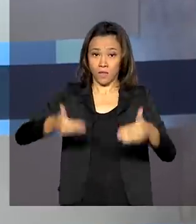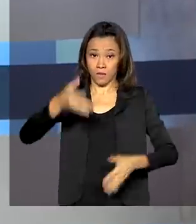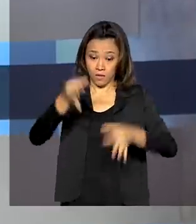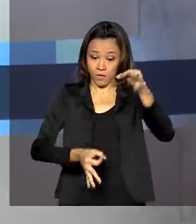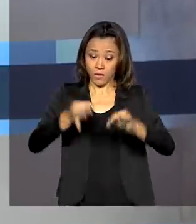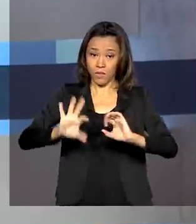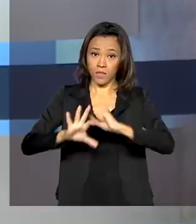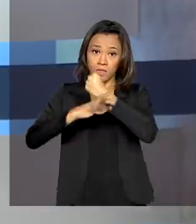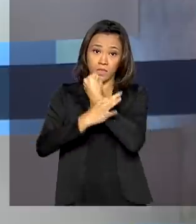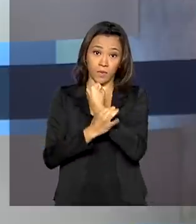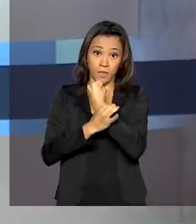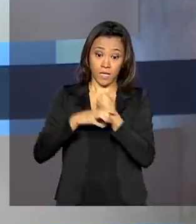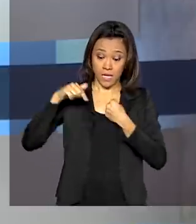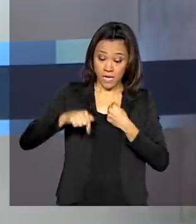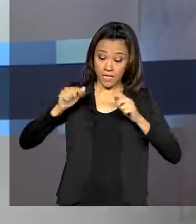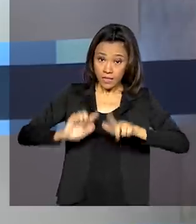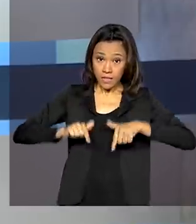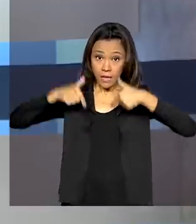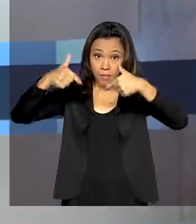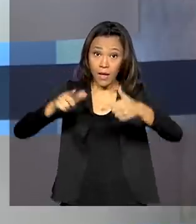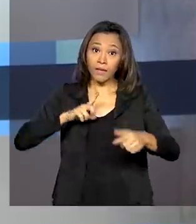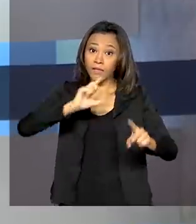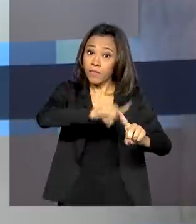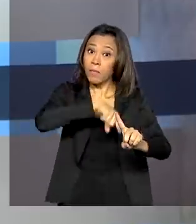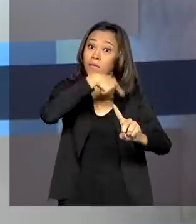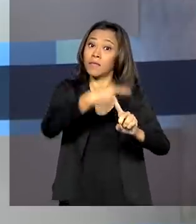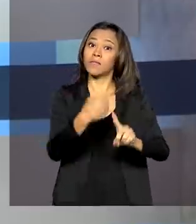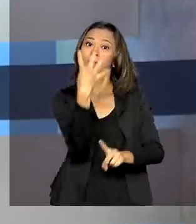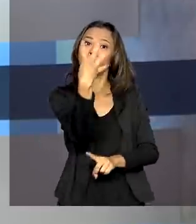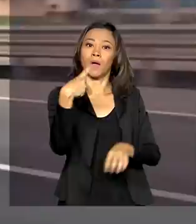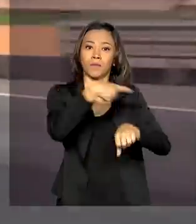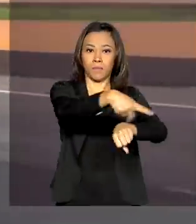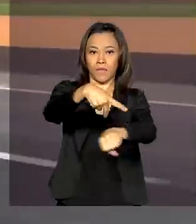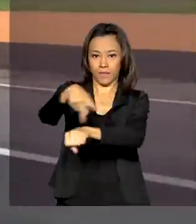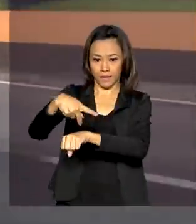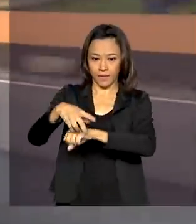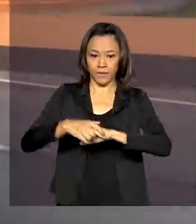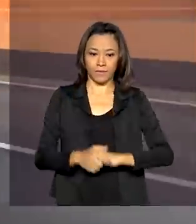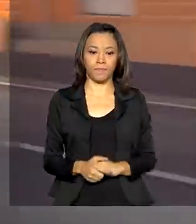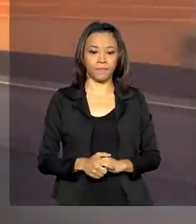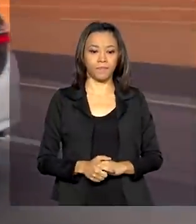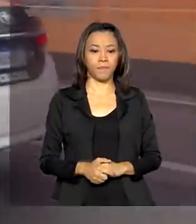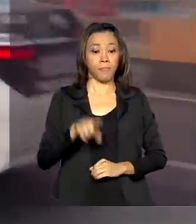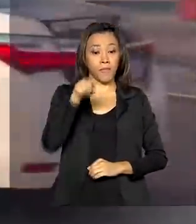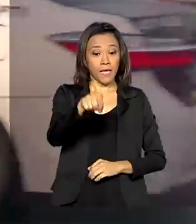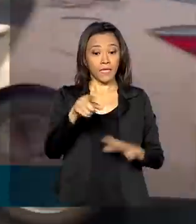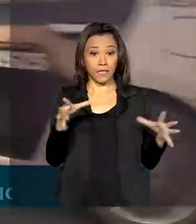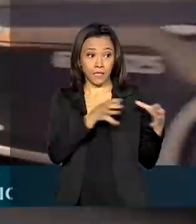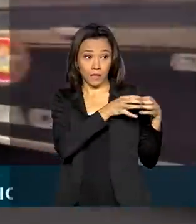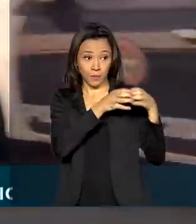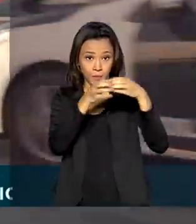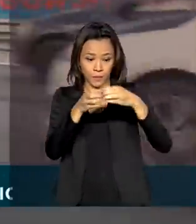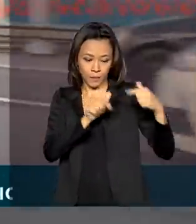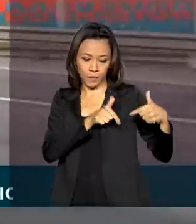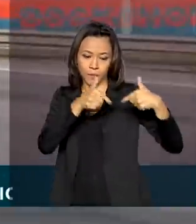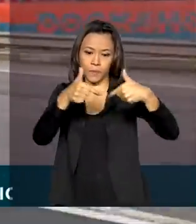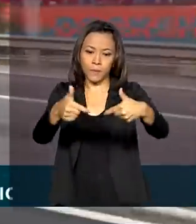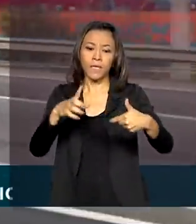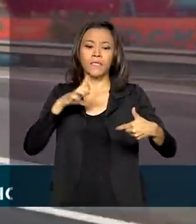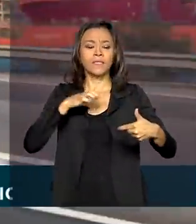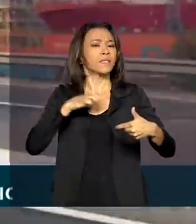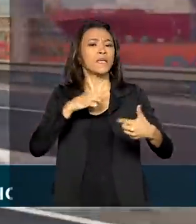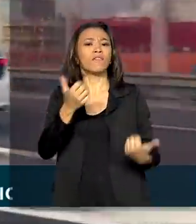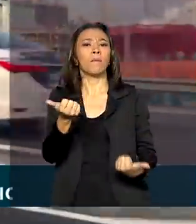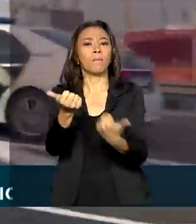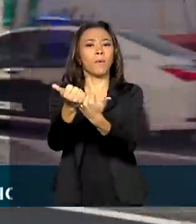Pública. A ação envolveu mais 4 países. A operação contou com o apoio de policiais civis